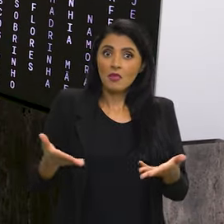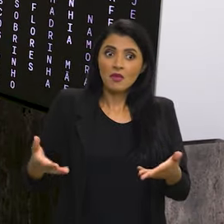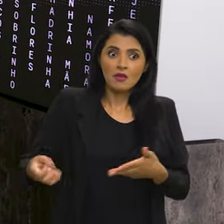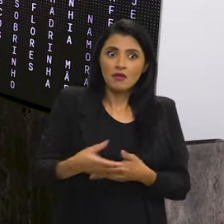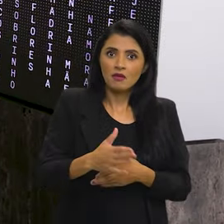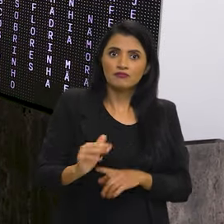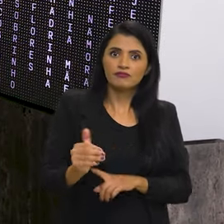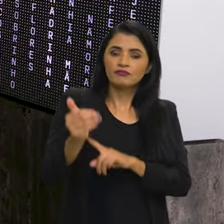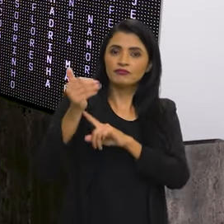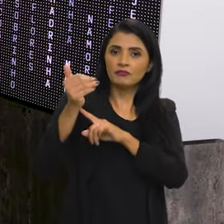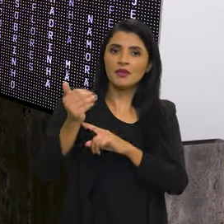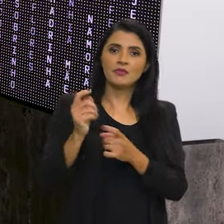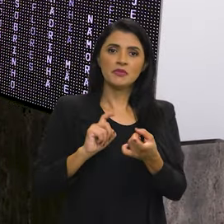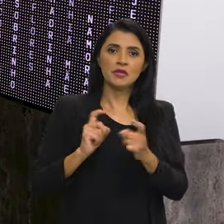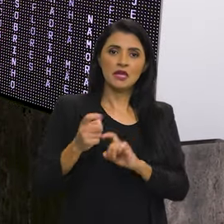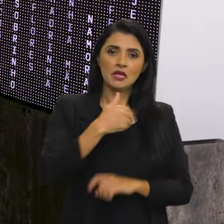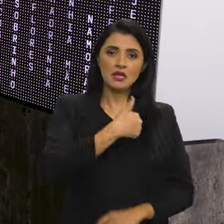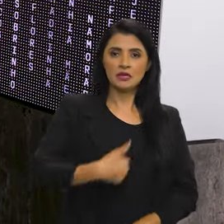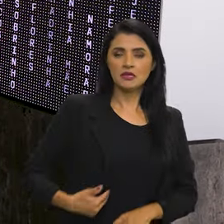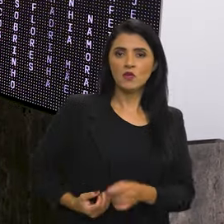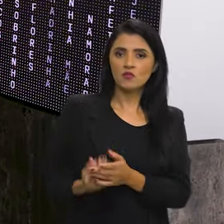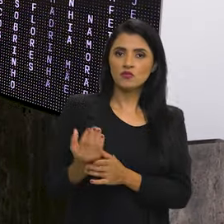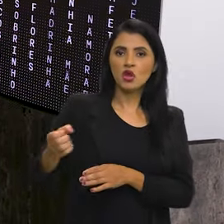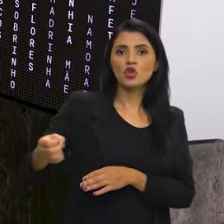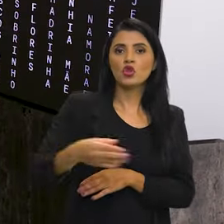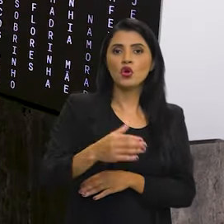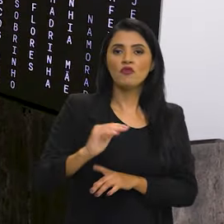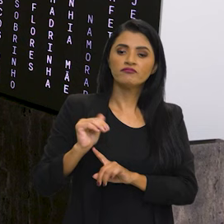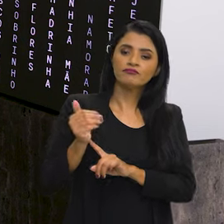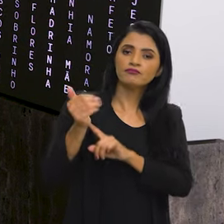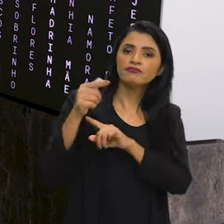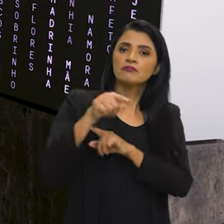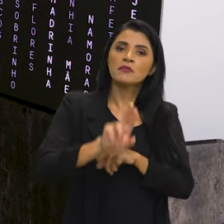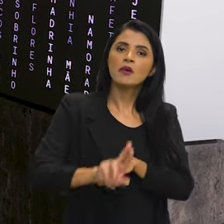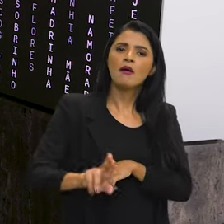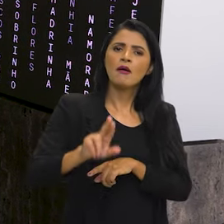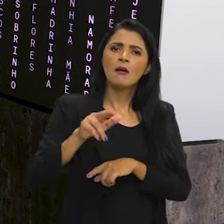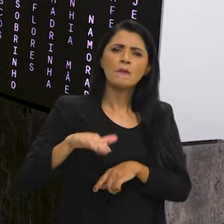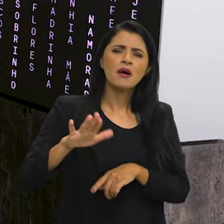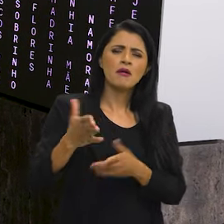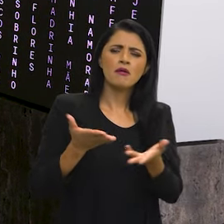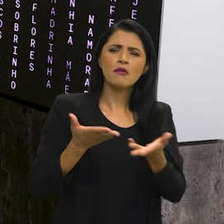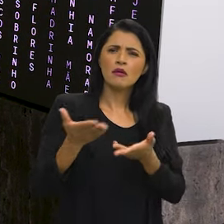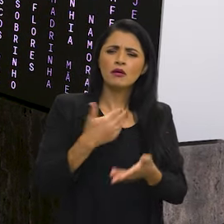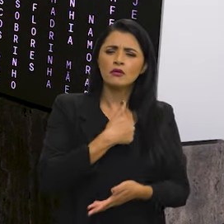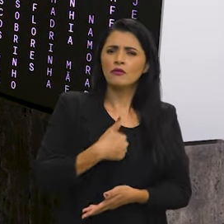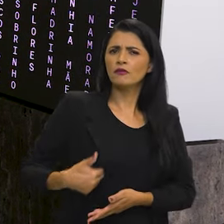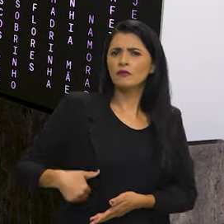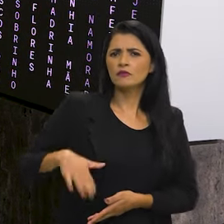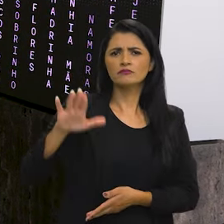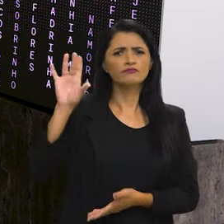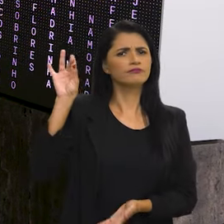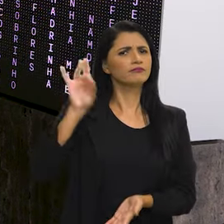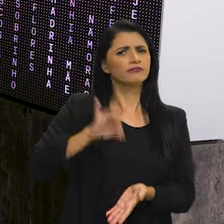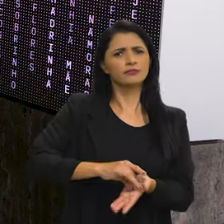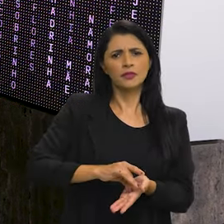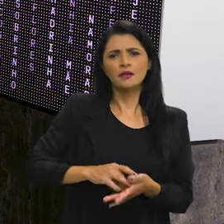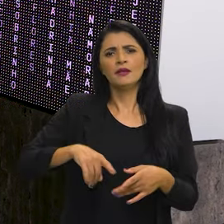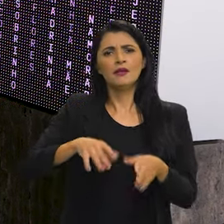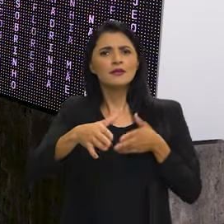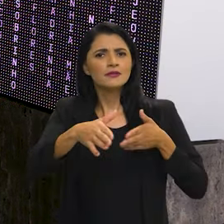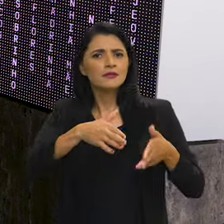Modernizar a administração pública, implementar novas tecnologias para tornar os serviços governamentais mais